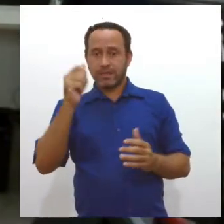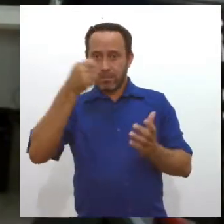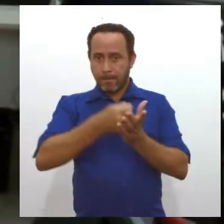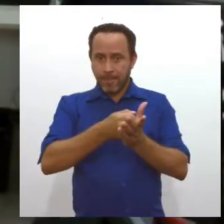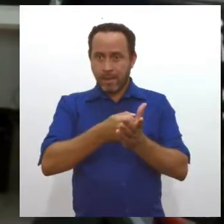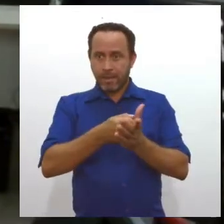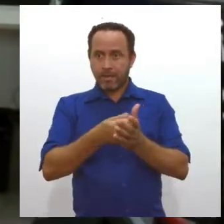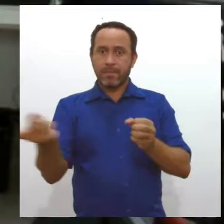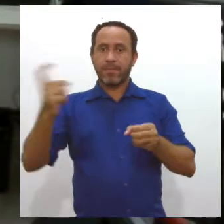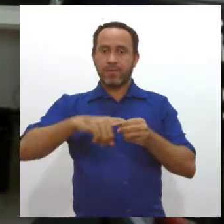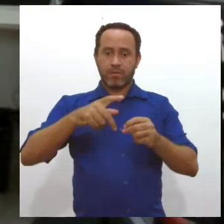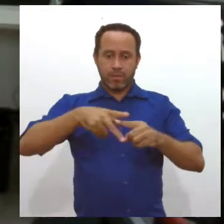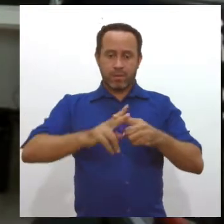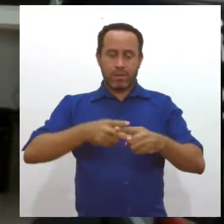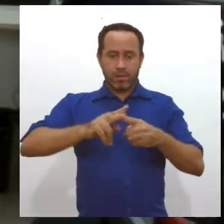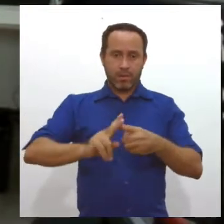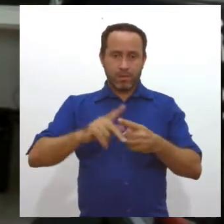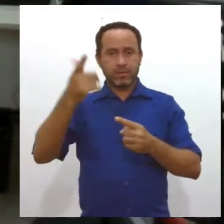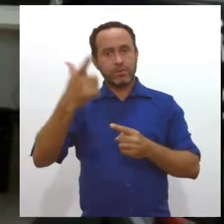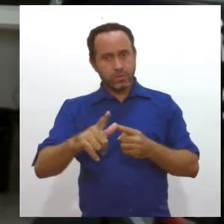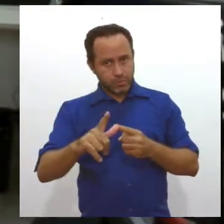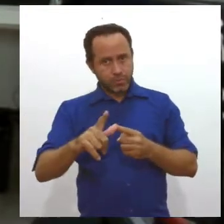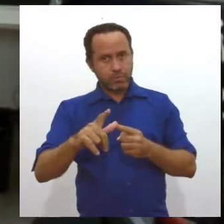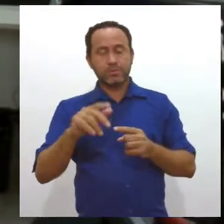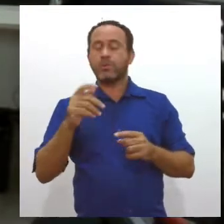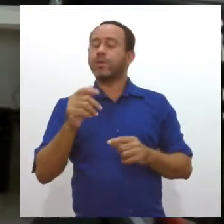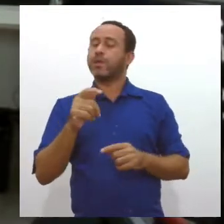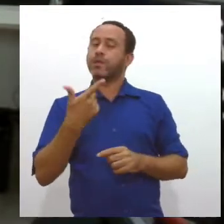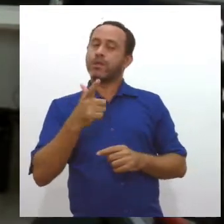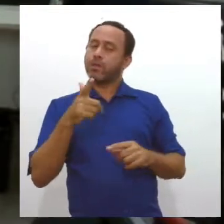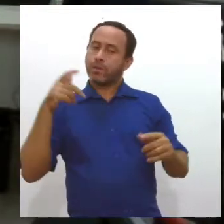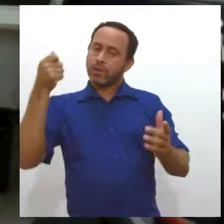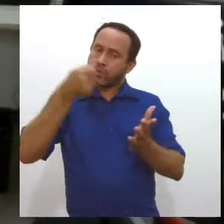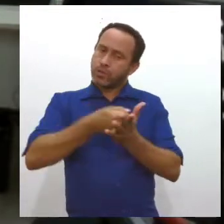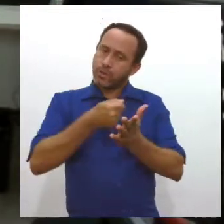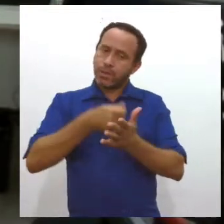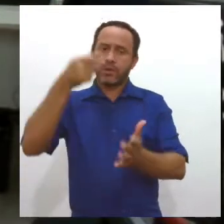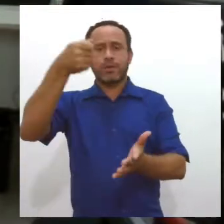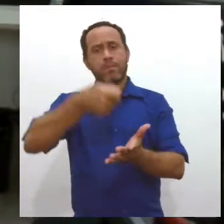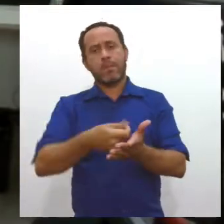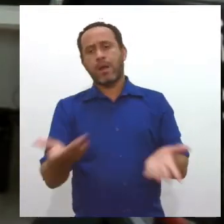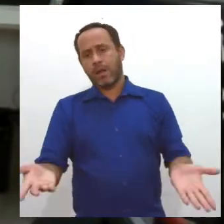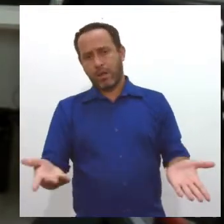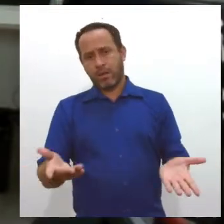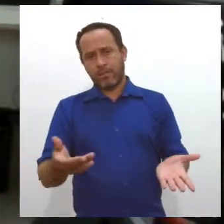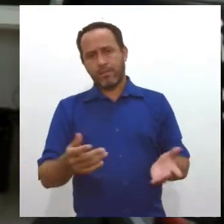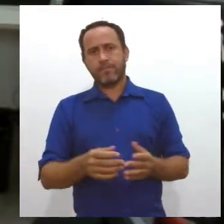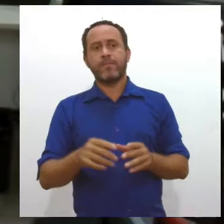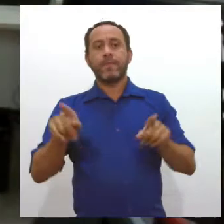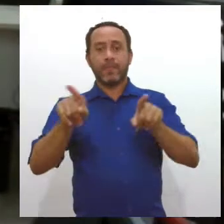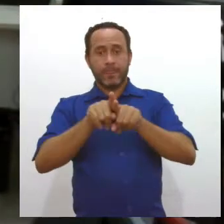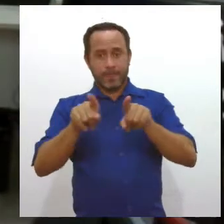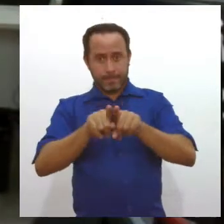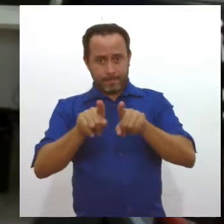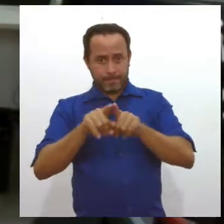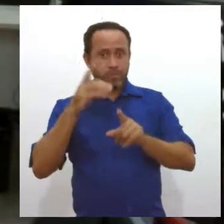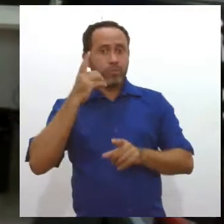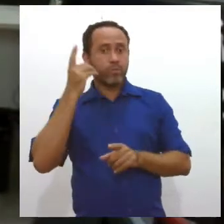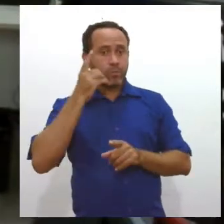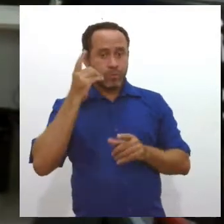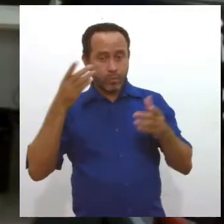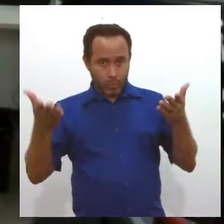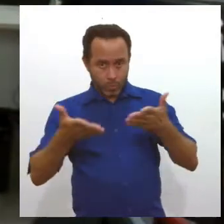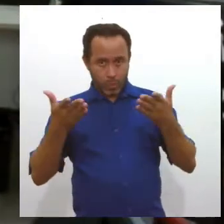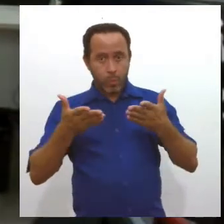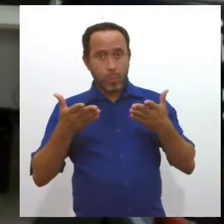religação. Então, a sua proposta é que eles não tenham essa obrigatoriedade, Valquíria. E também, os deputados hoje